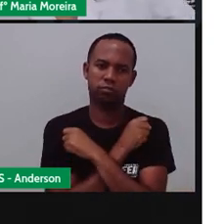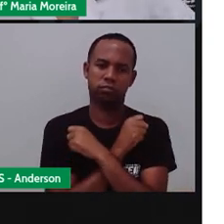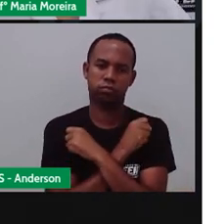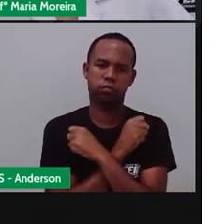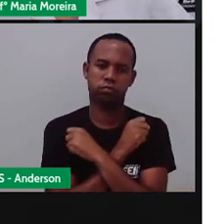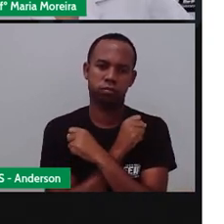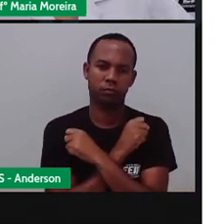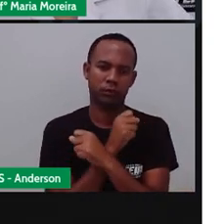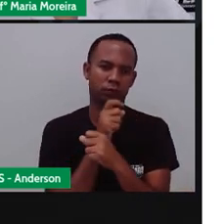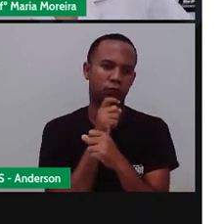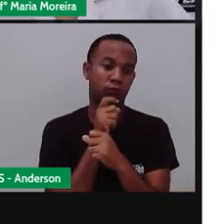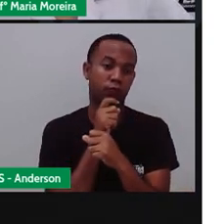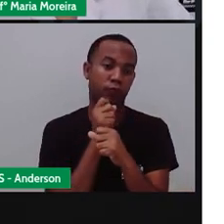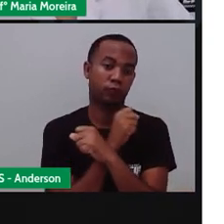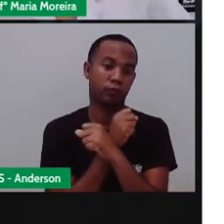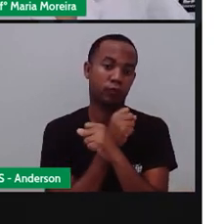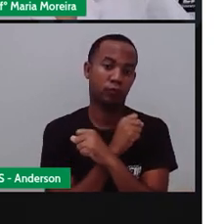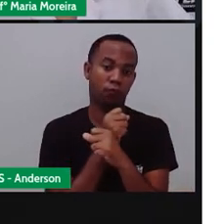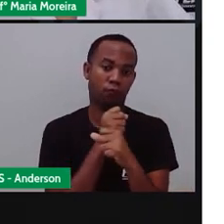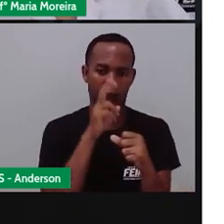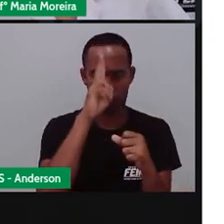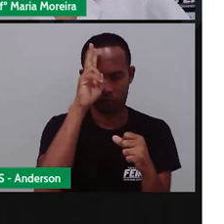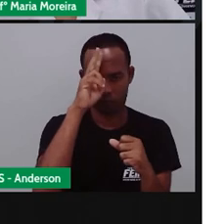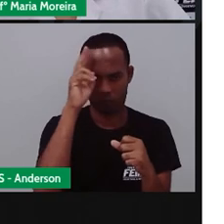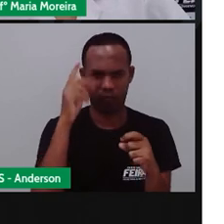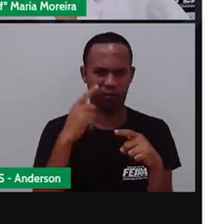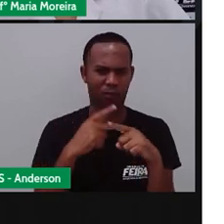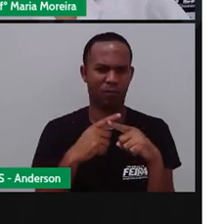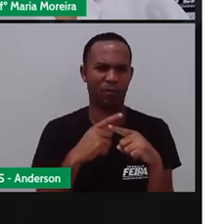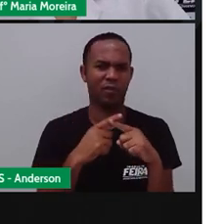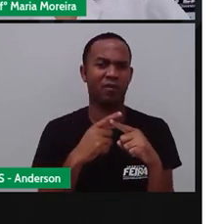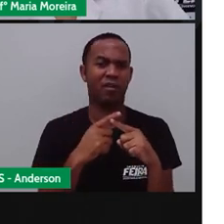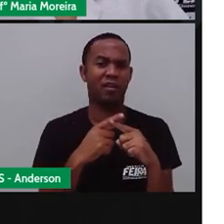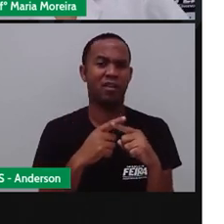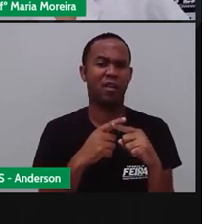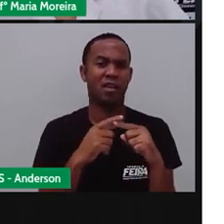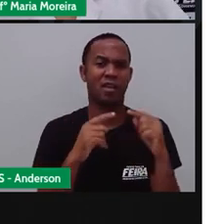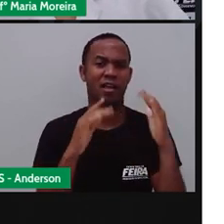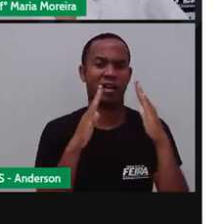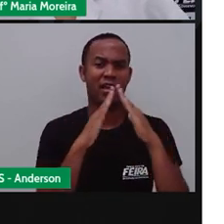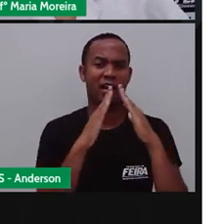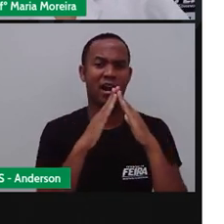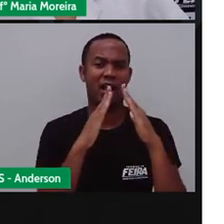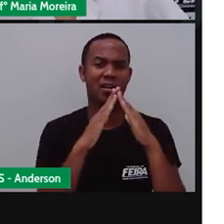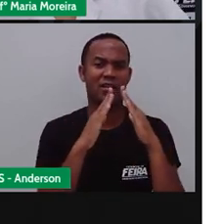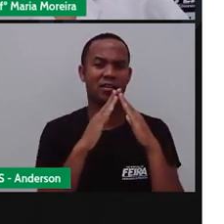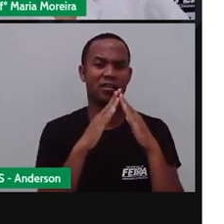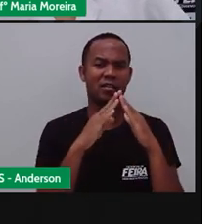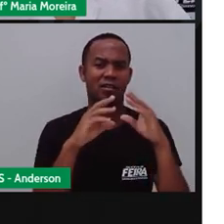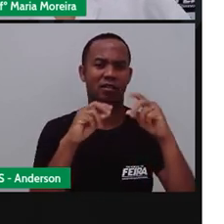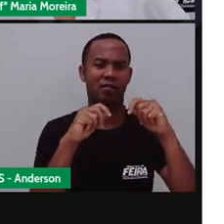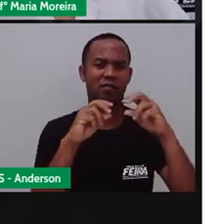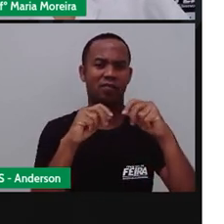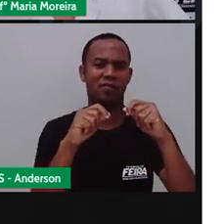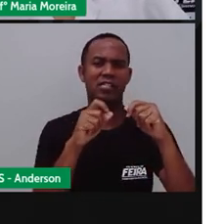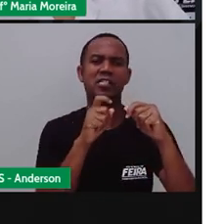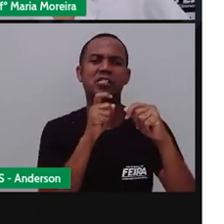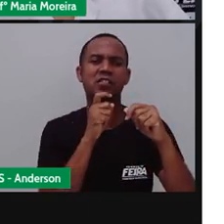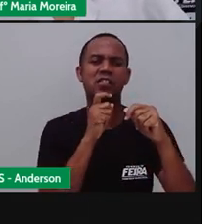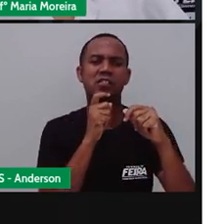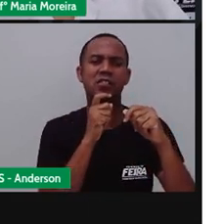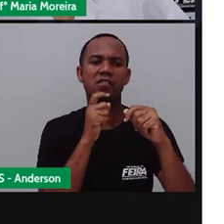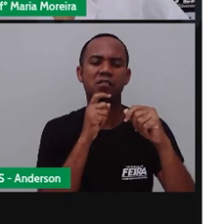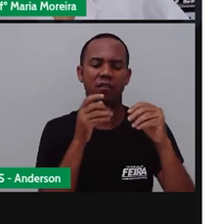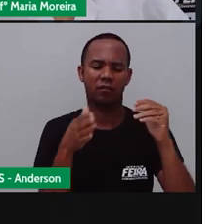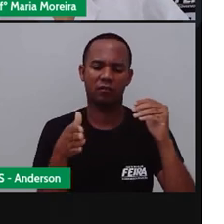planeta, que é onde tem muito frio. E por que pra uma casinha de gelo? Porque quando ele faz essa casinha aqui de gelo, aqui dentro,